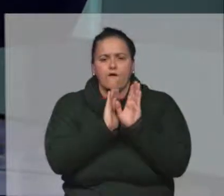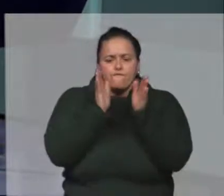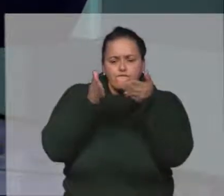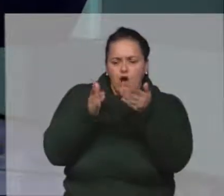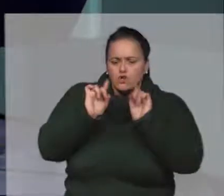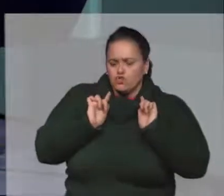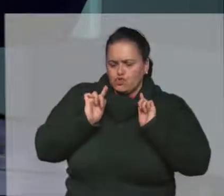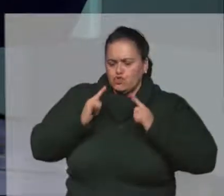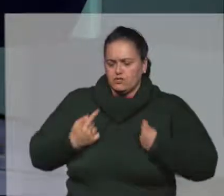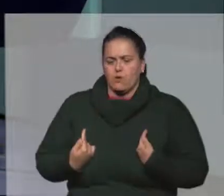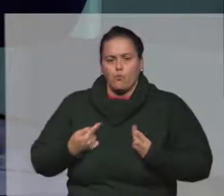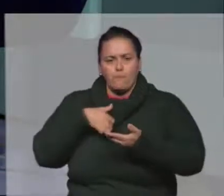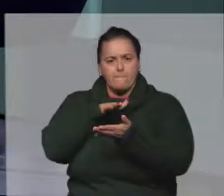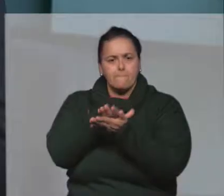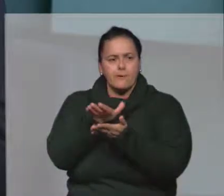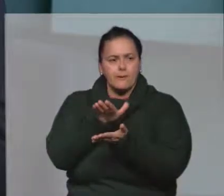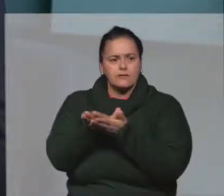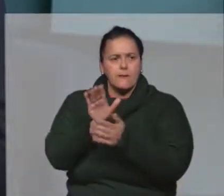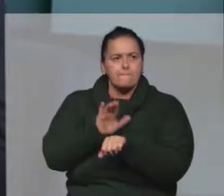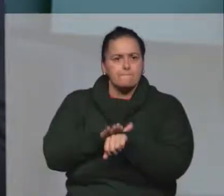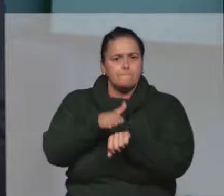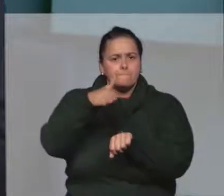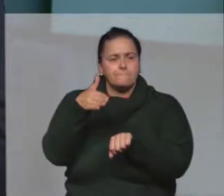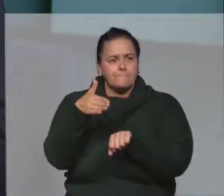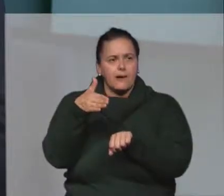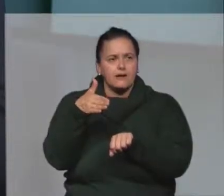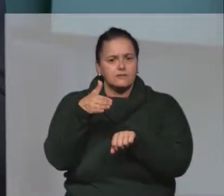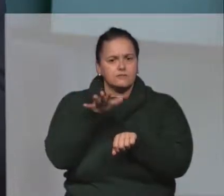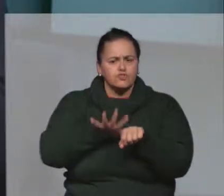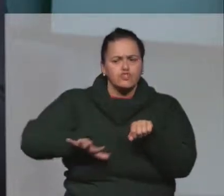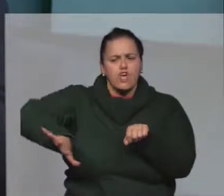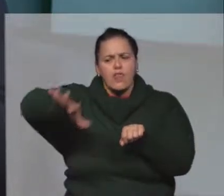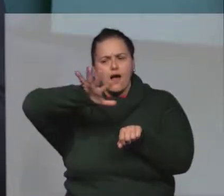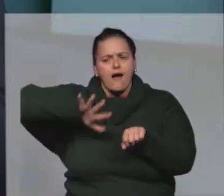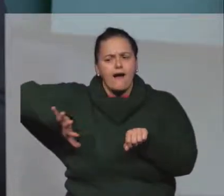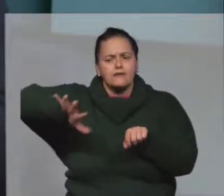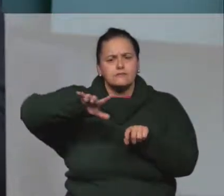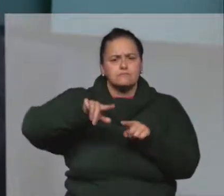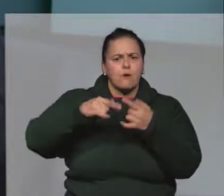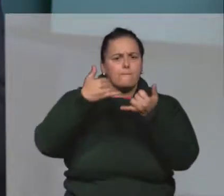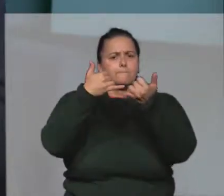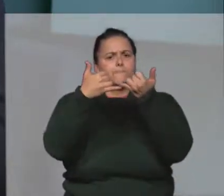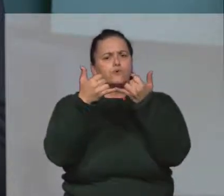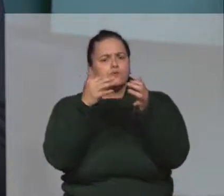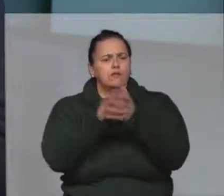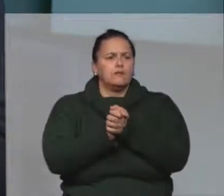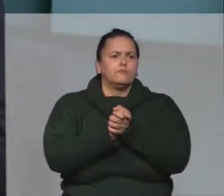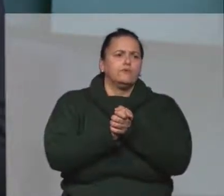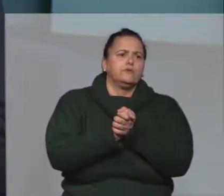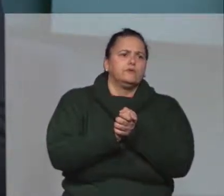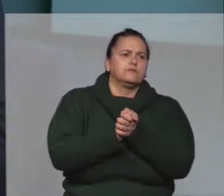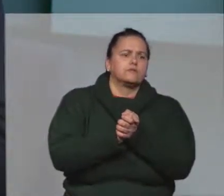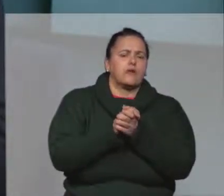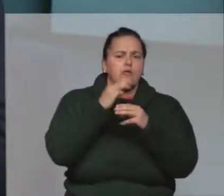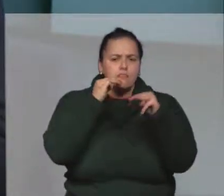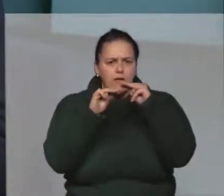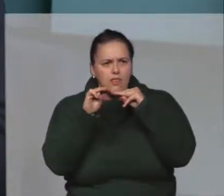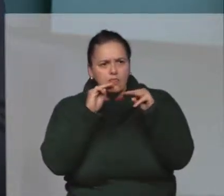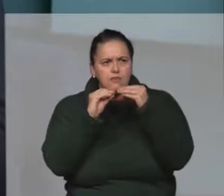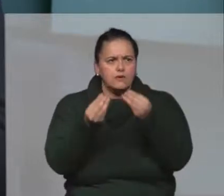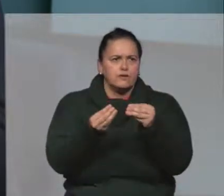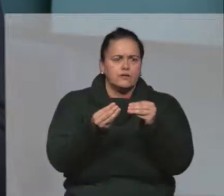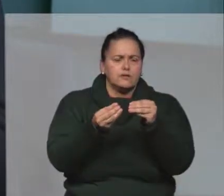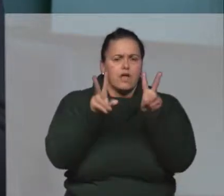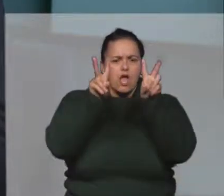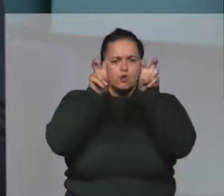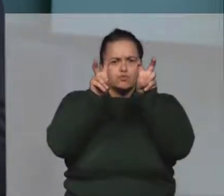focadas em gestão de processos, mais genéricas, mais gerais, como por exemplo, Lean Manufacturing, que é